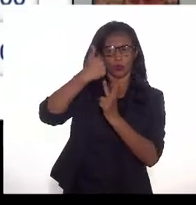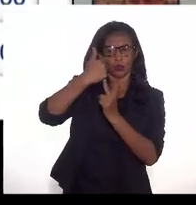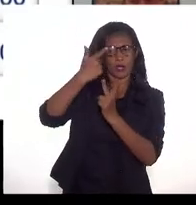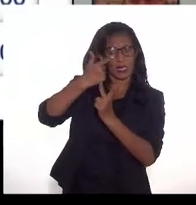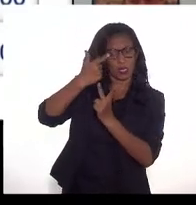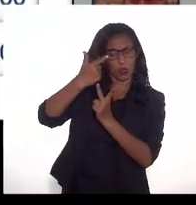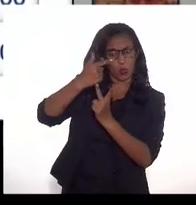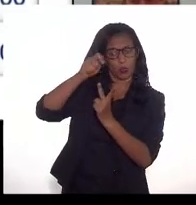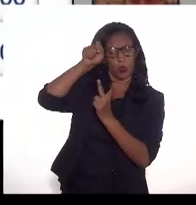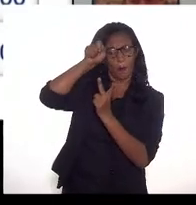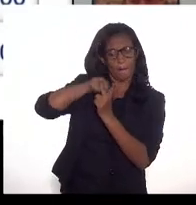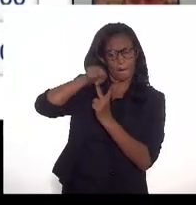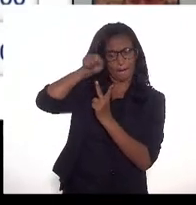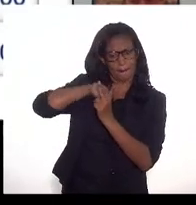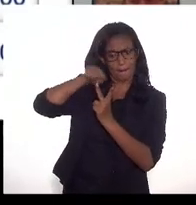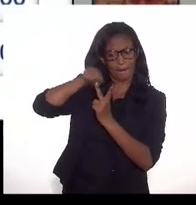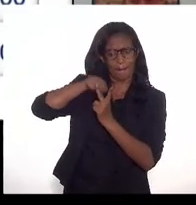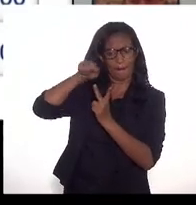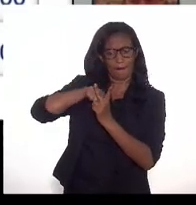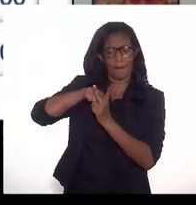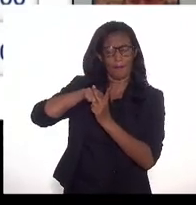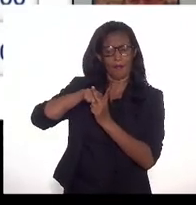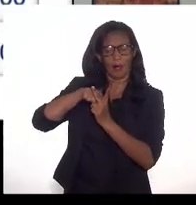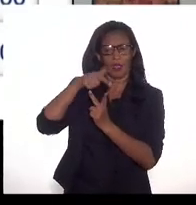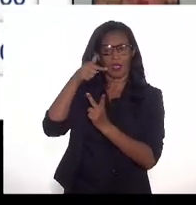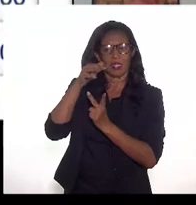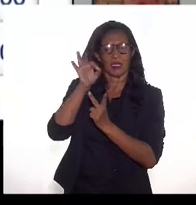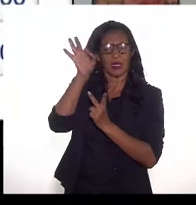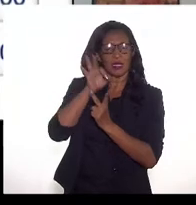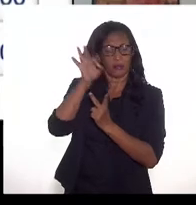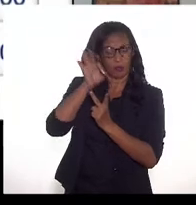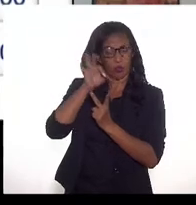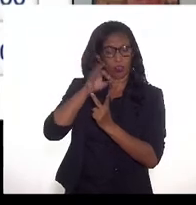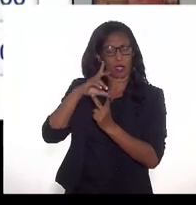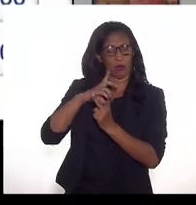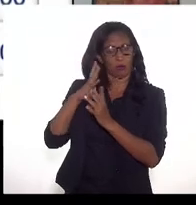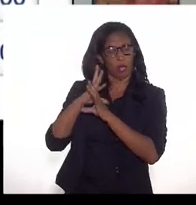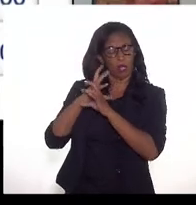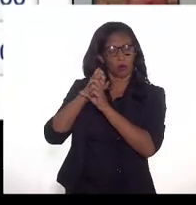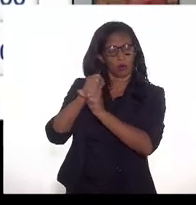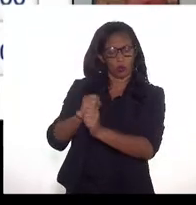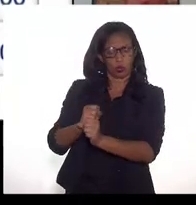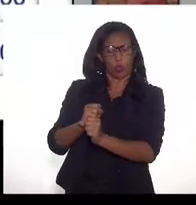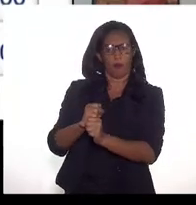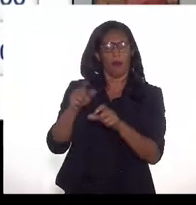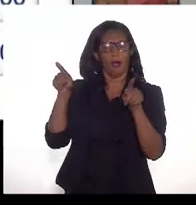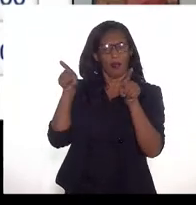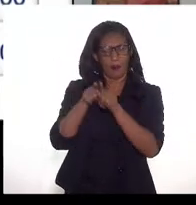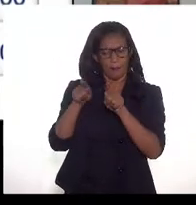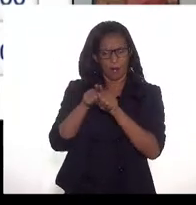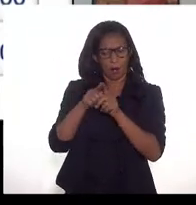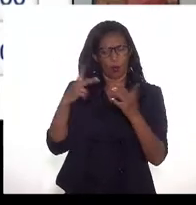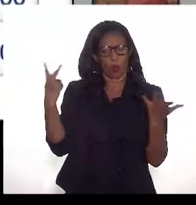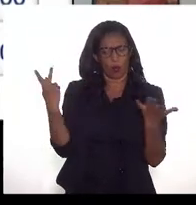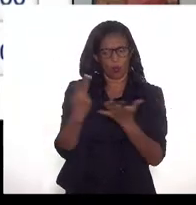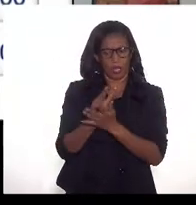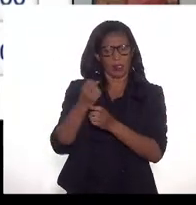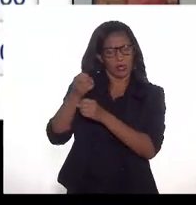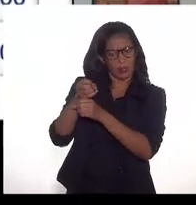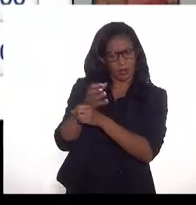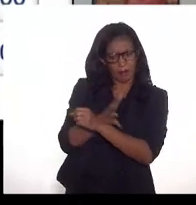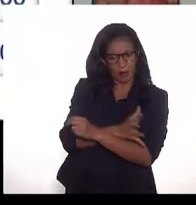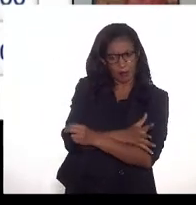como a produção de Tupi representa 70% do volume escoado, a mesma coisa ocorre na depreciação,